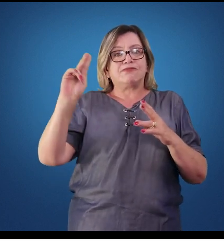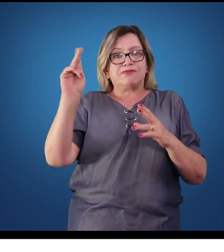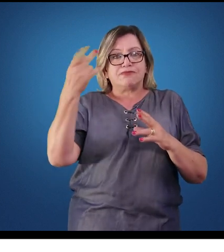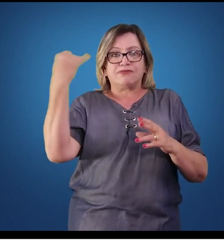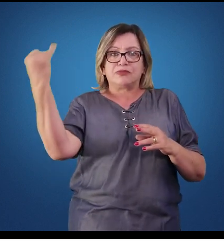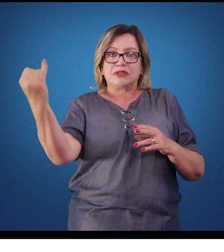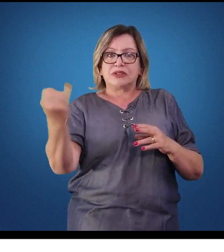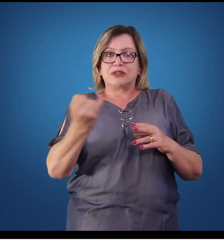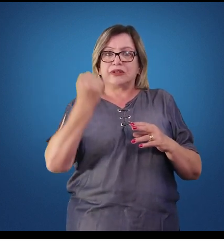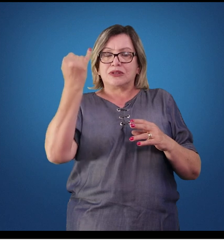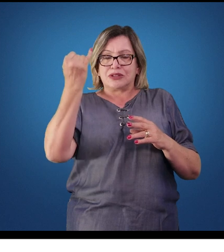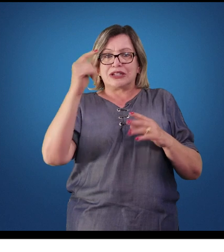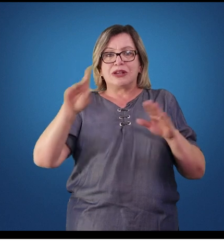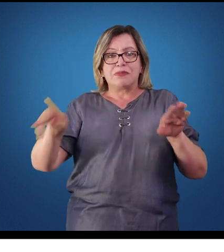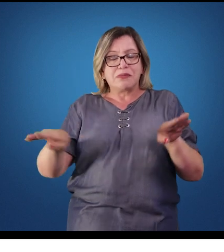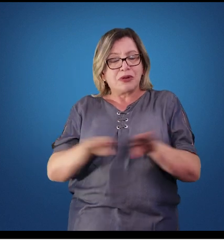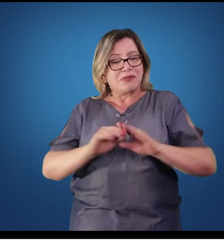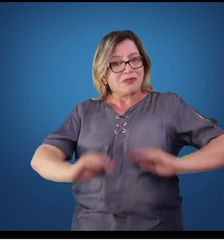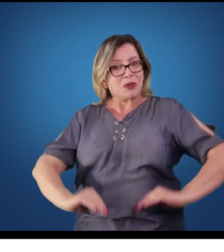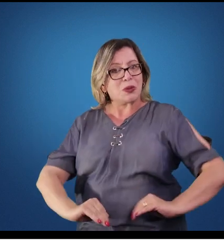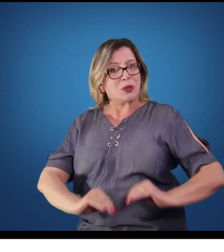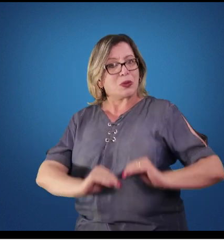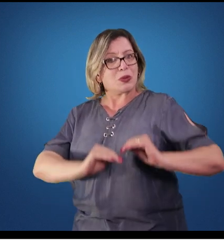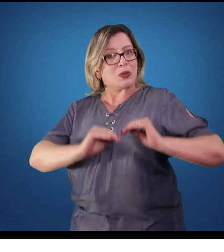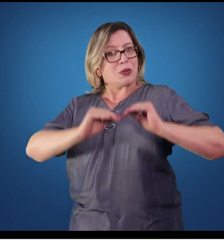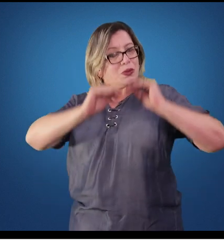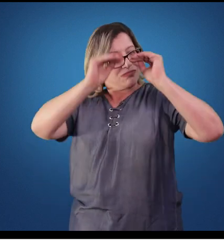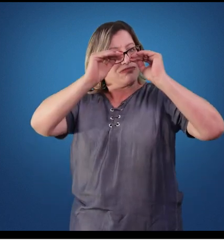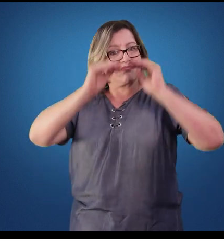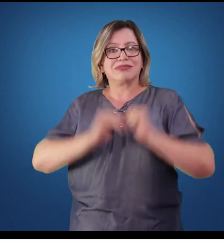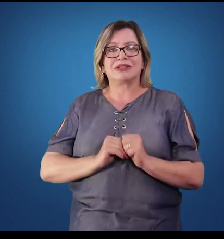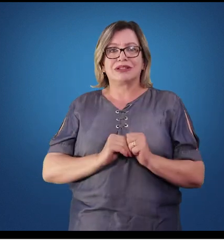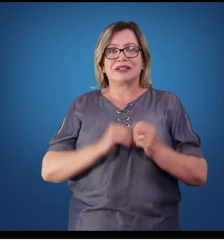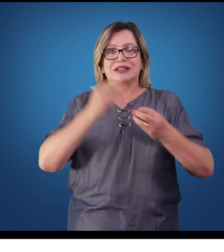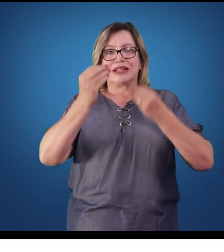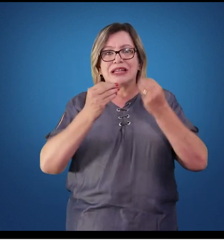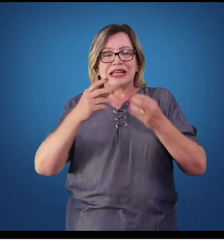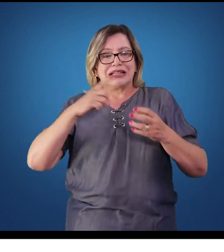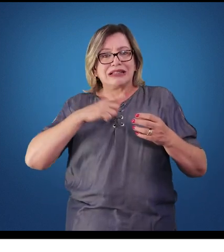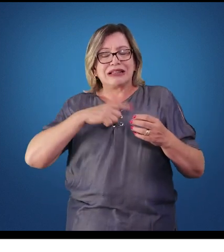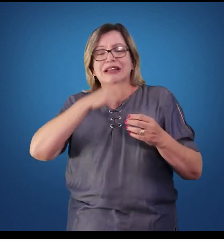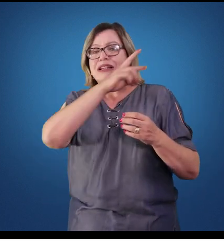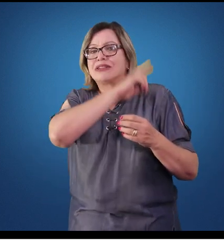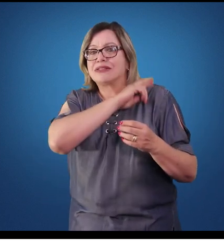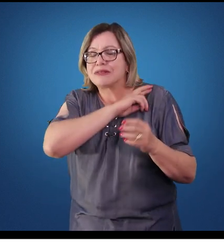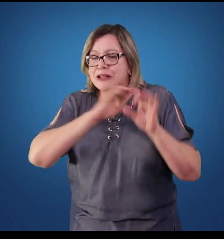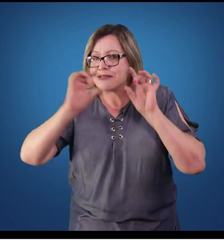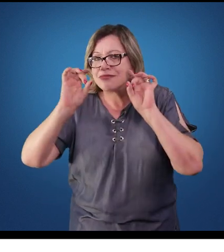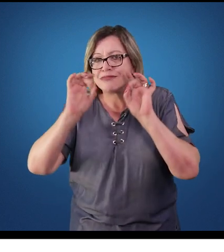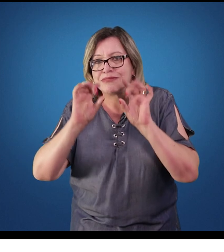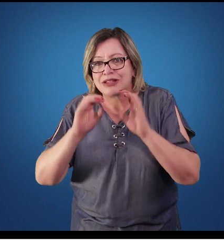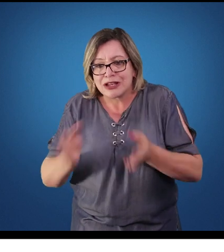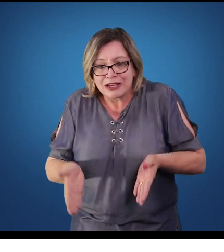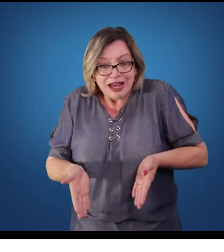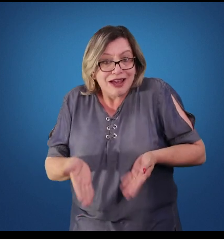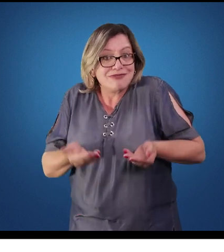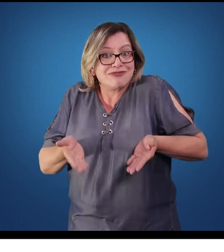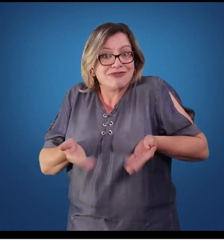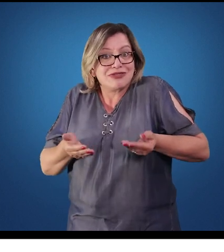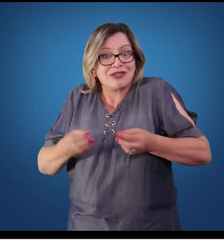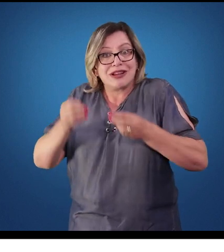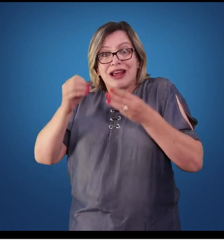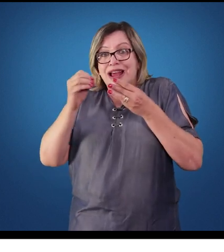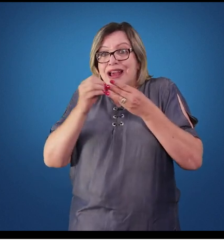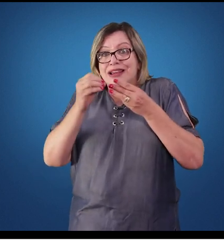conhecido como hormônio de crescimento ou GH. O GH apresenta uma função específica, que é estimular as